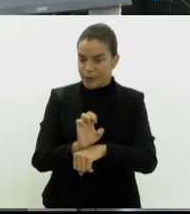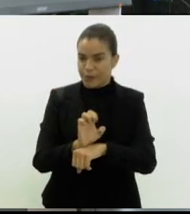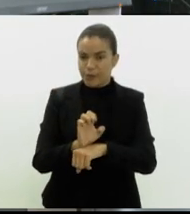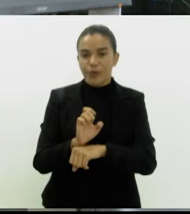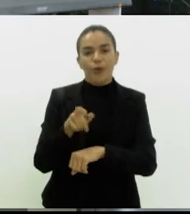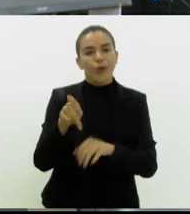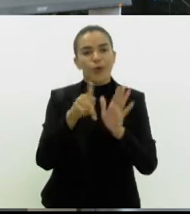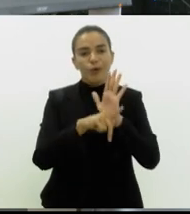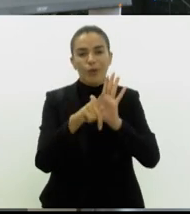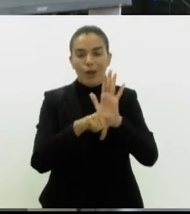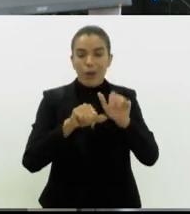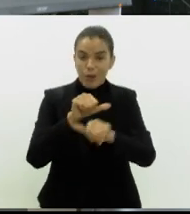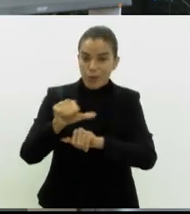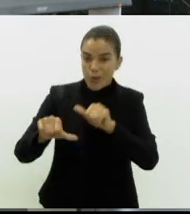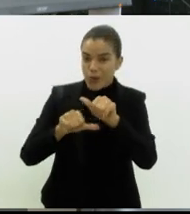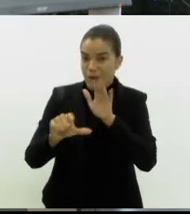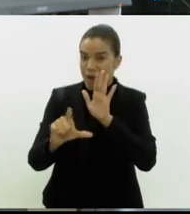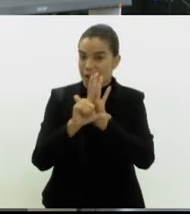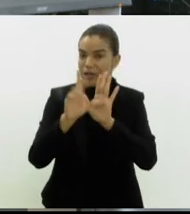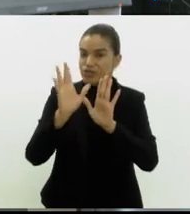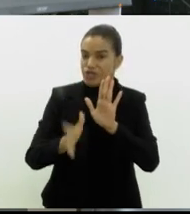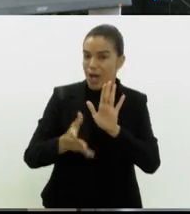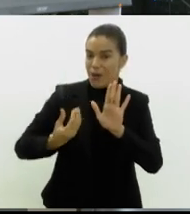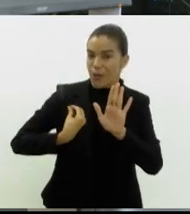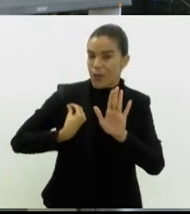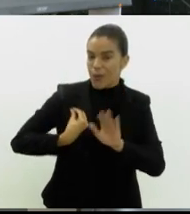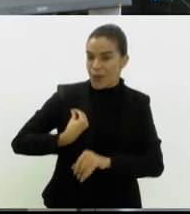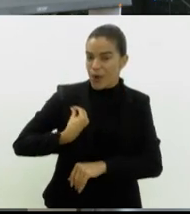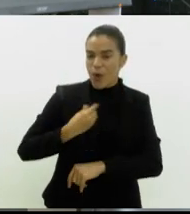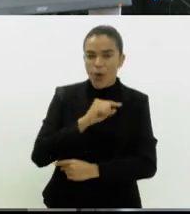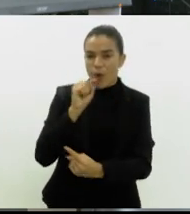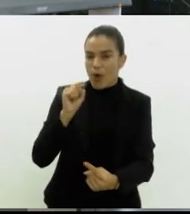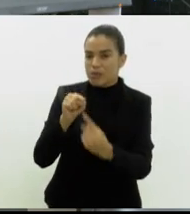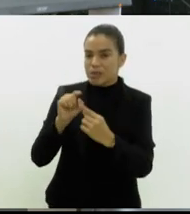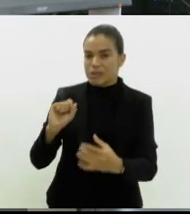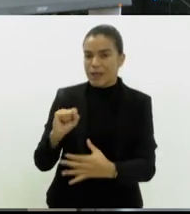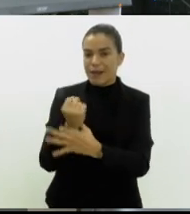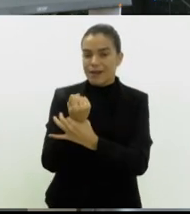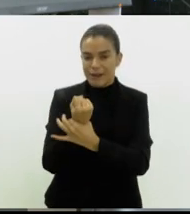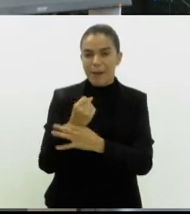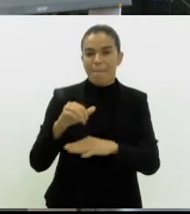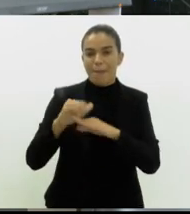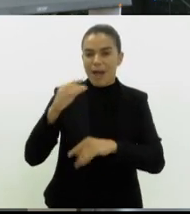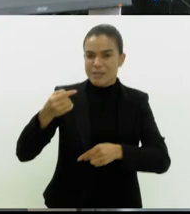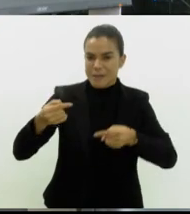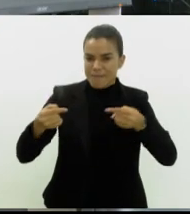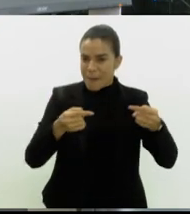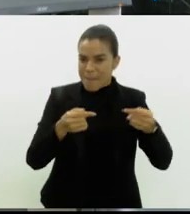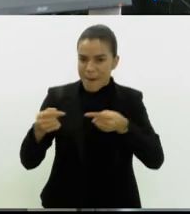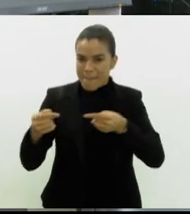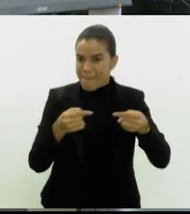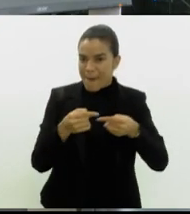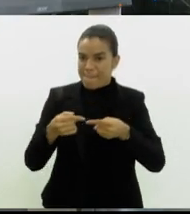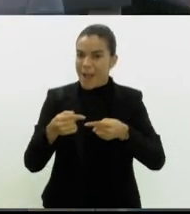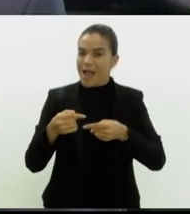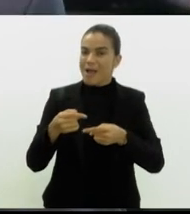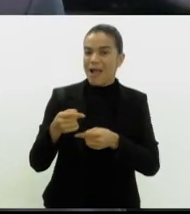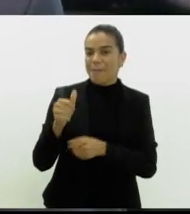trata sobre o tema modifica uma lei já em vigor e tem como objetivo garantir mais competitividade ao setor fluminense.